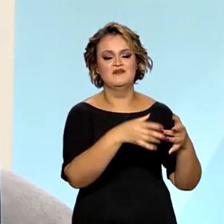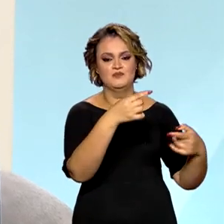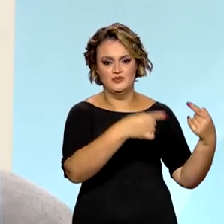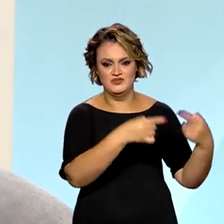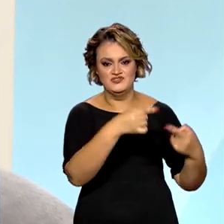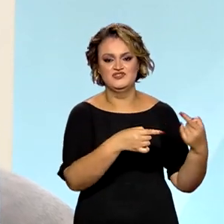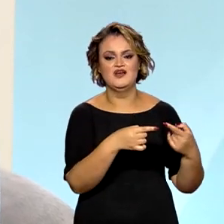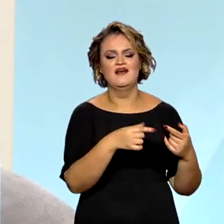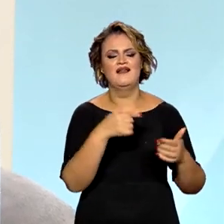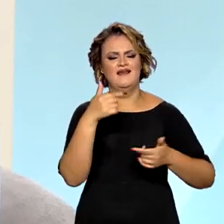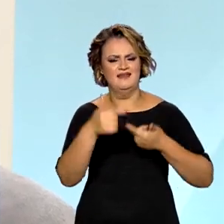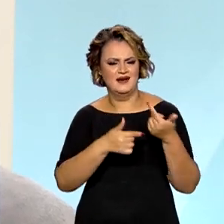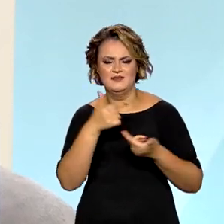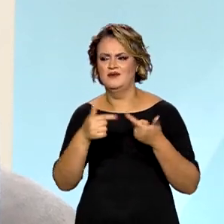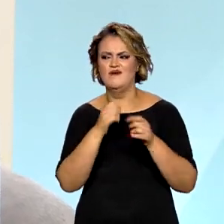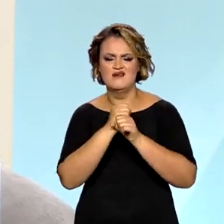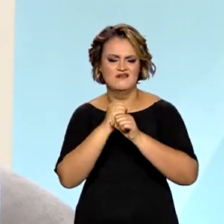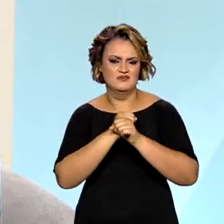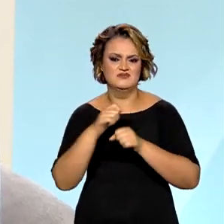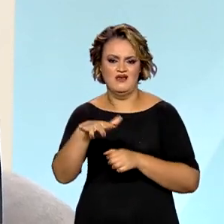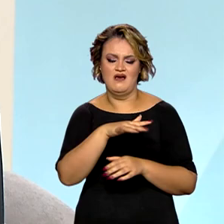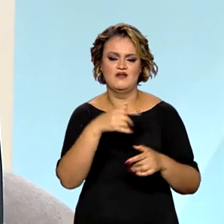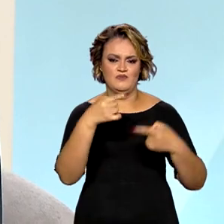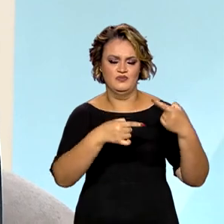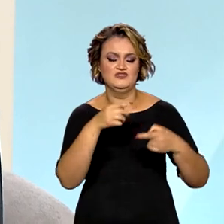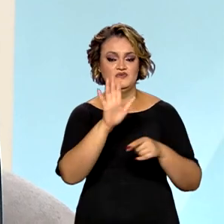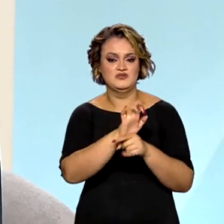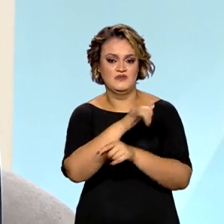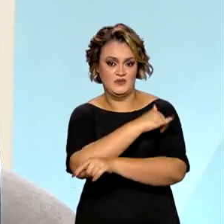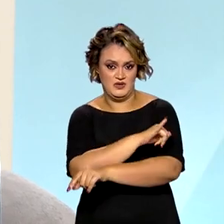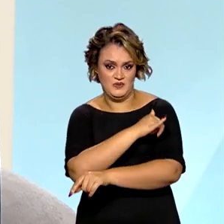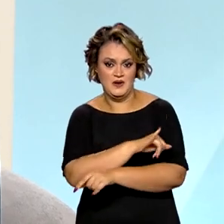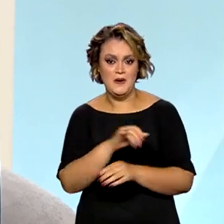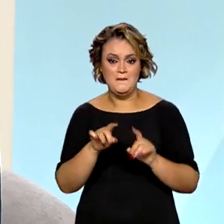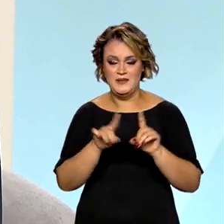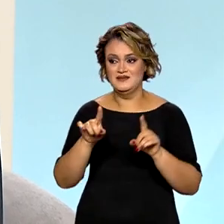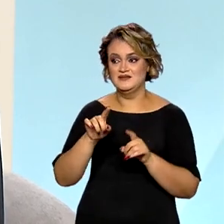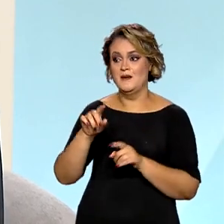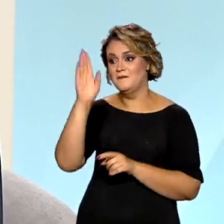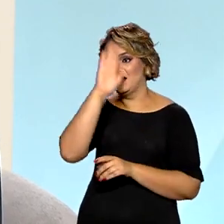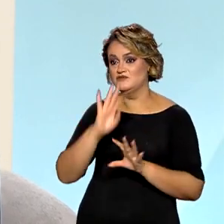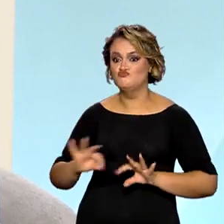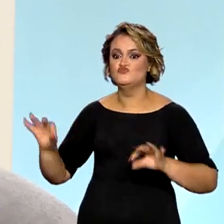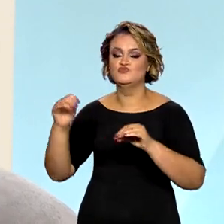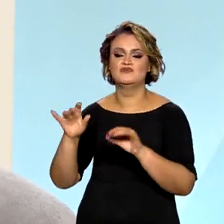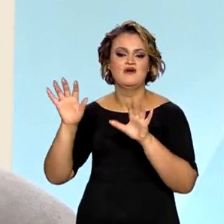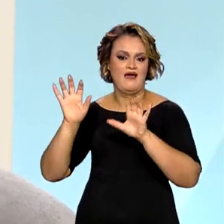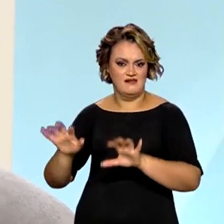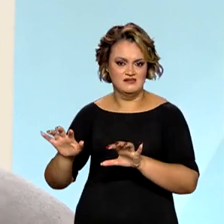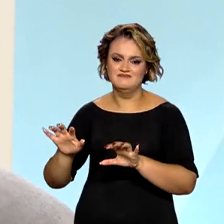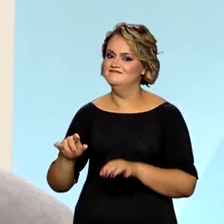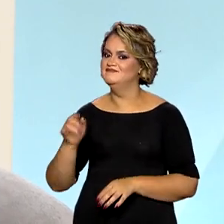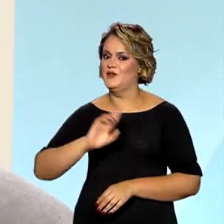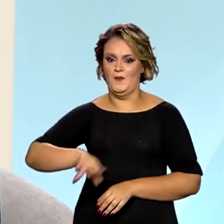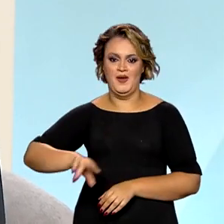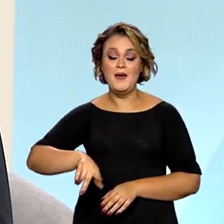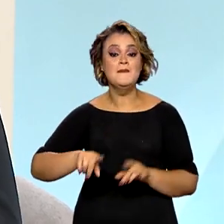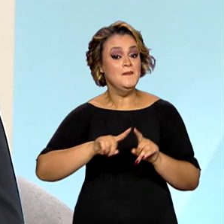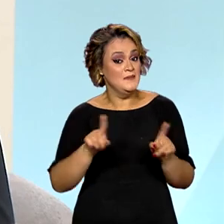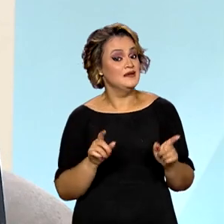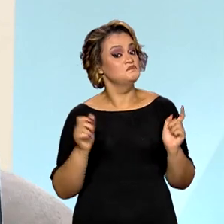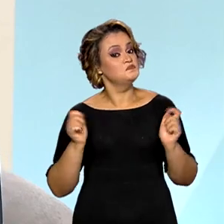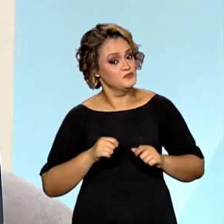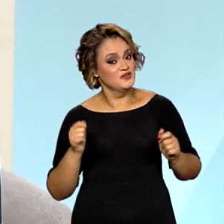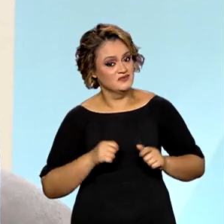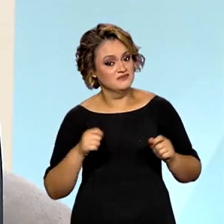Janeiro, trabalhou com política a vida inteira, mas isso não é a realidade da mulher brasileira. Mas isso tem se tornado uma possibilidade,